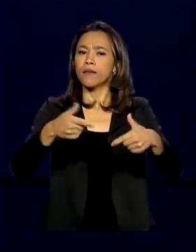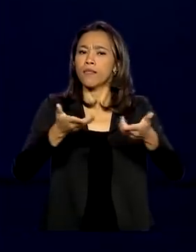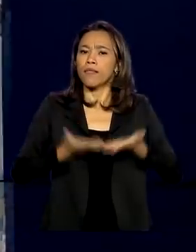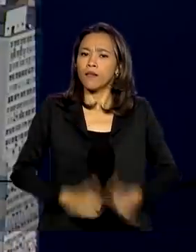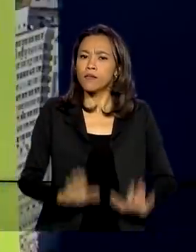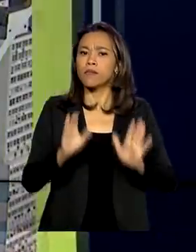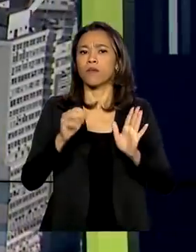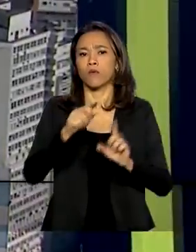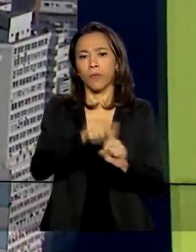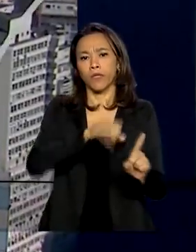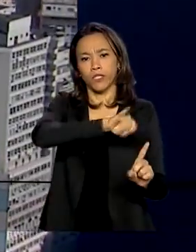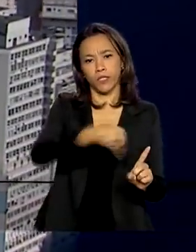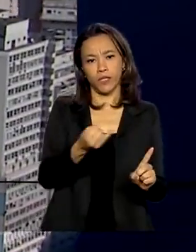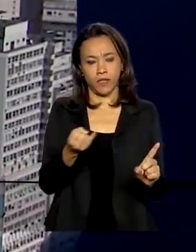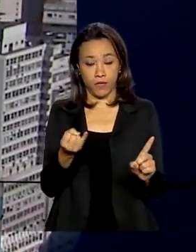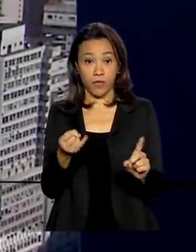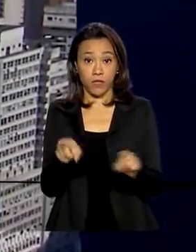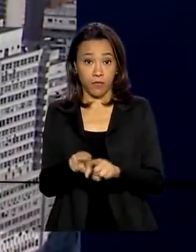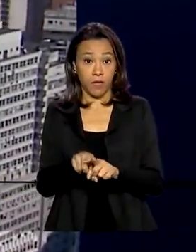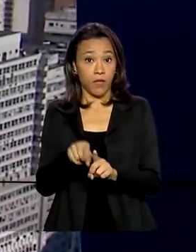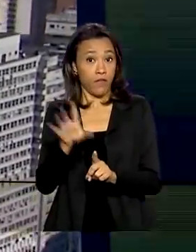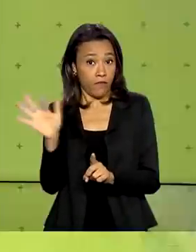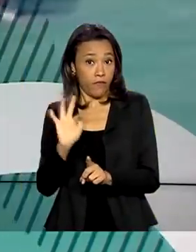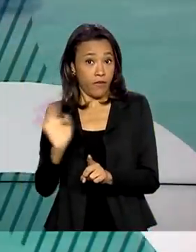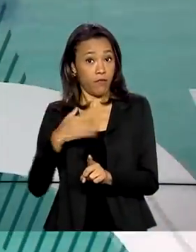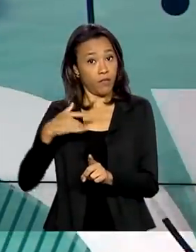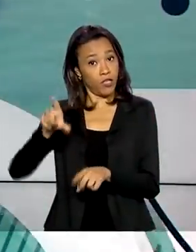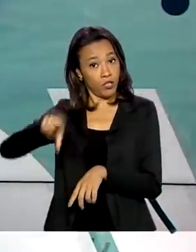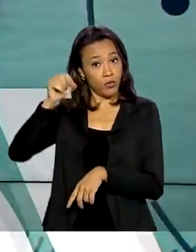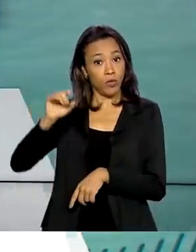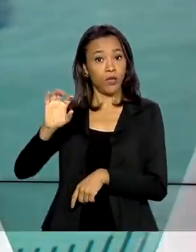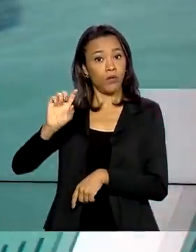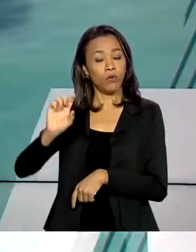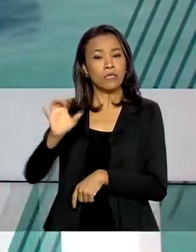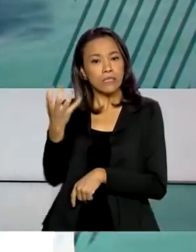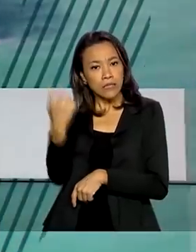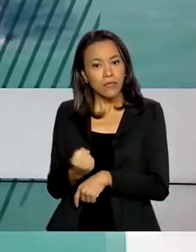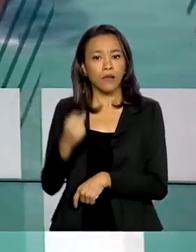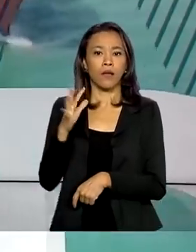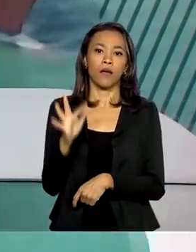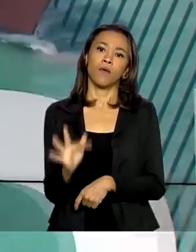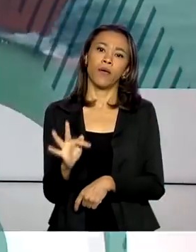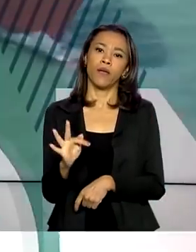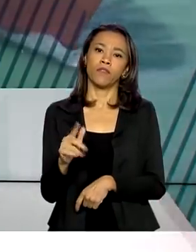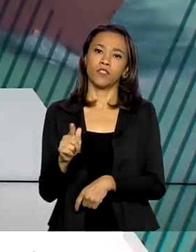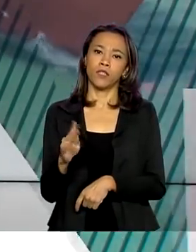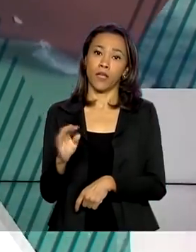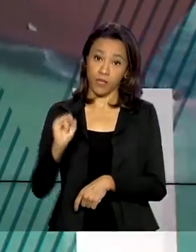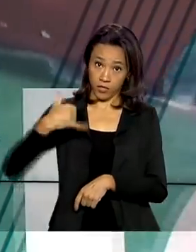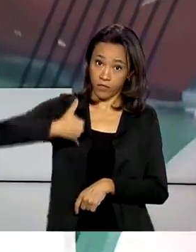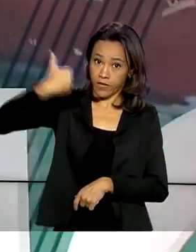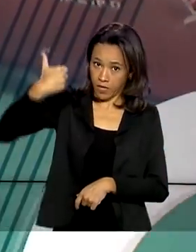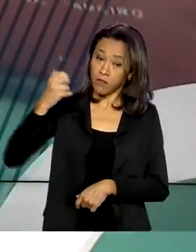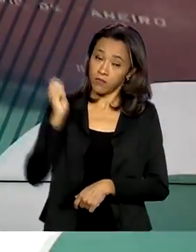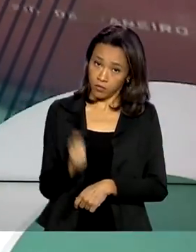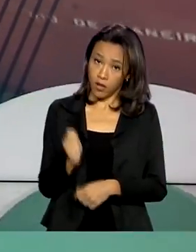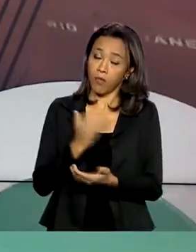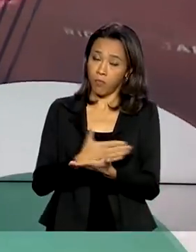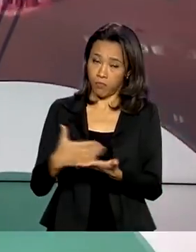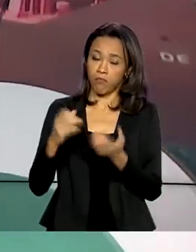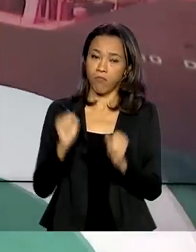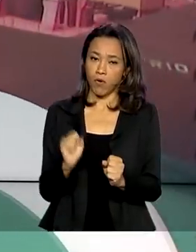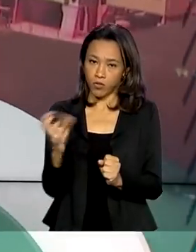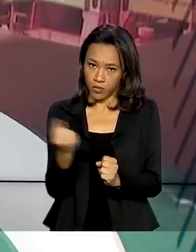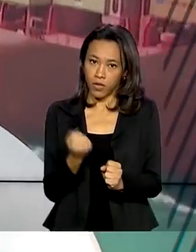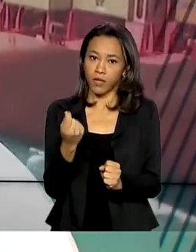janeiro e fevereiro, que fizeram a opção do saque aniversário do FGTS, já podem receber o pagamento. Nessa primeira etapa,